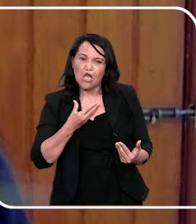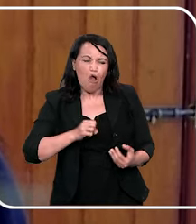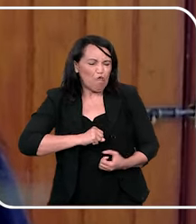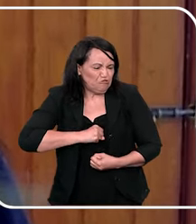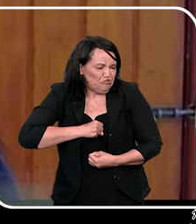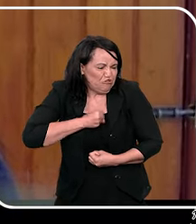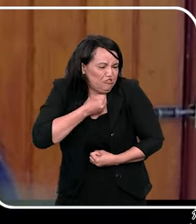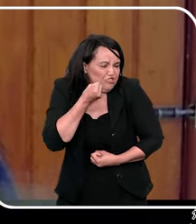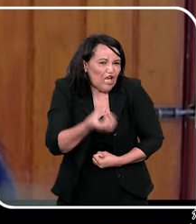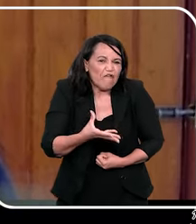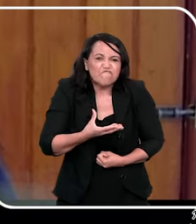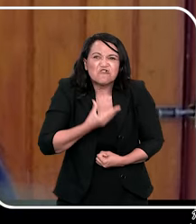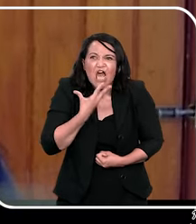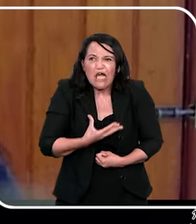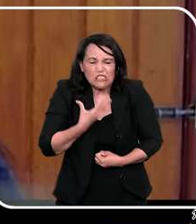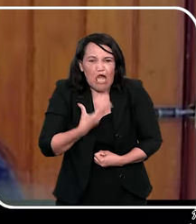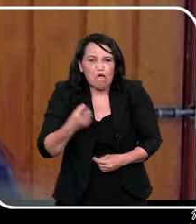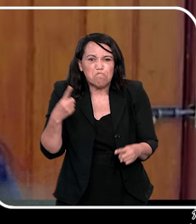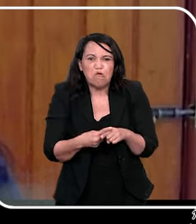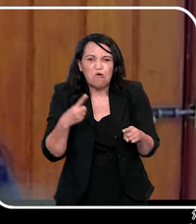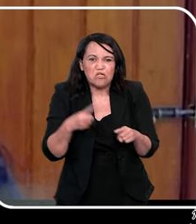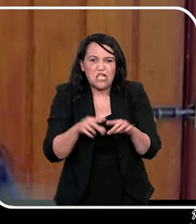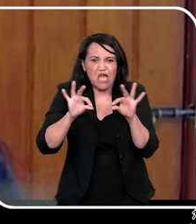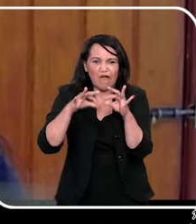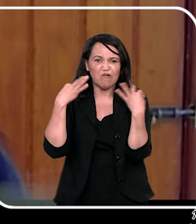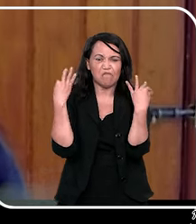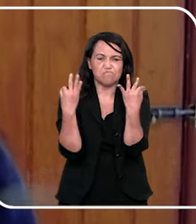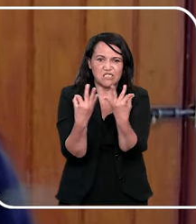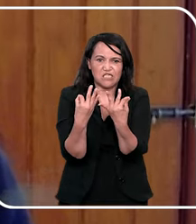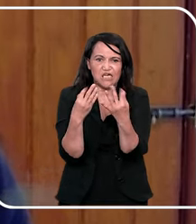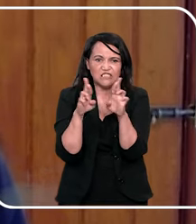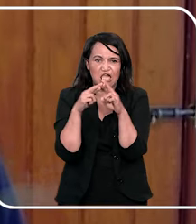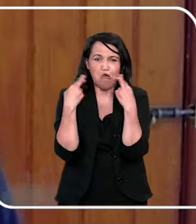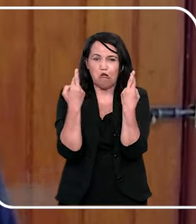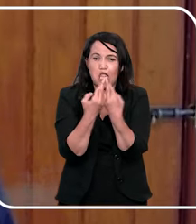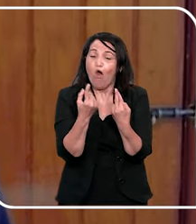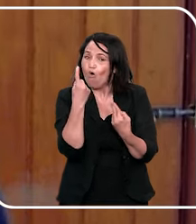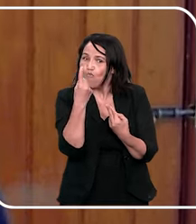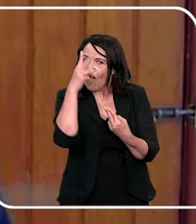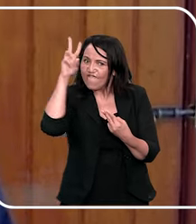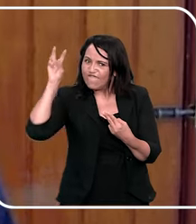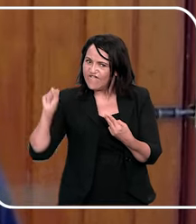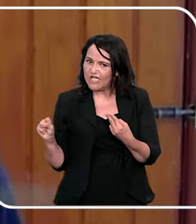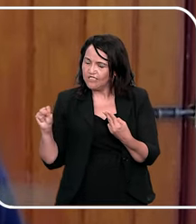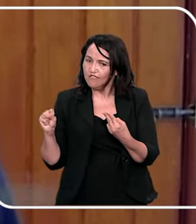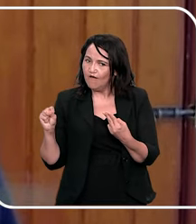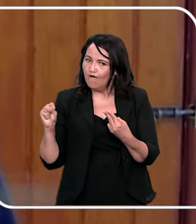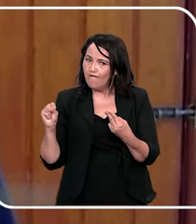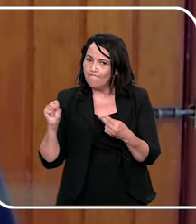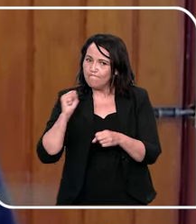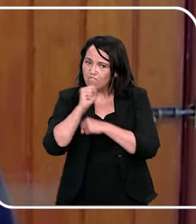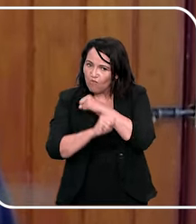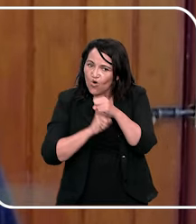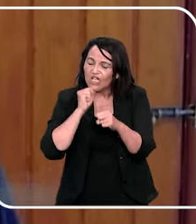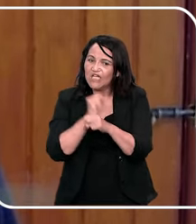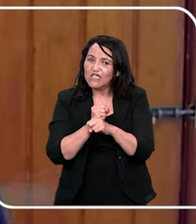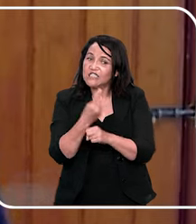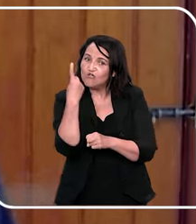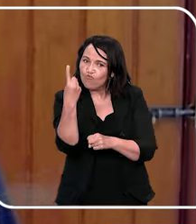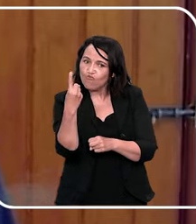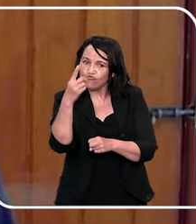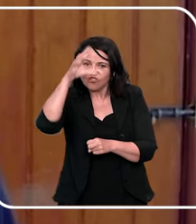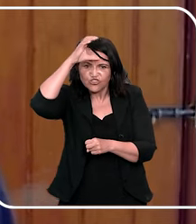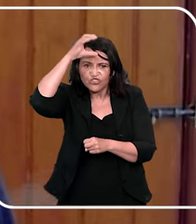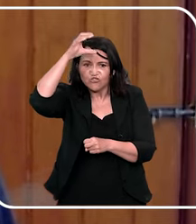que odiava Natal, que odiava Natal, odiava, porque a família se reunia uma vez por ano e um tio dela